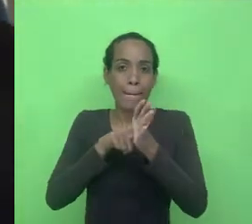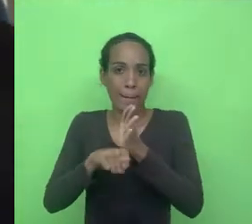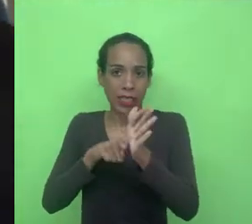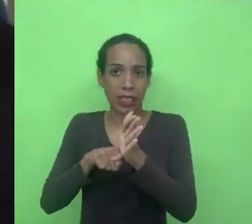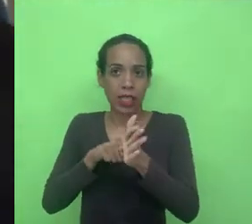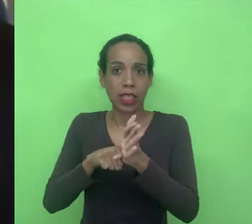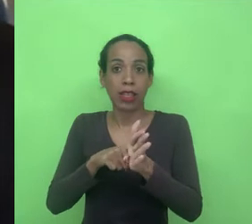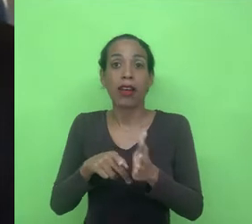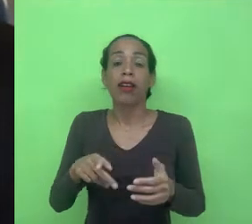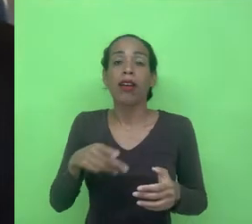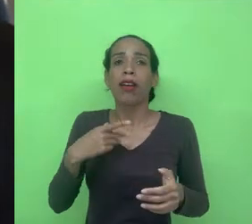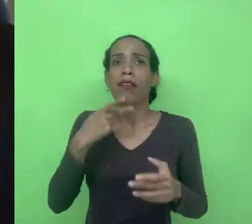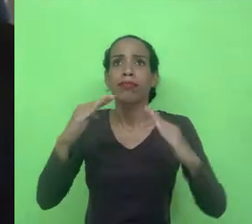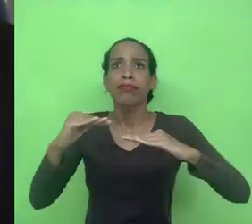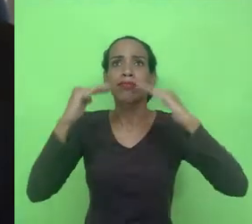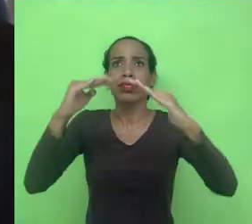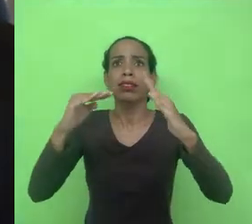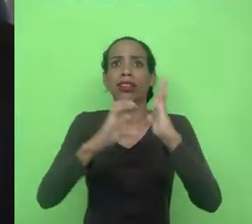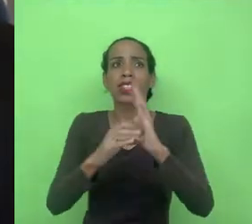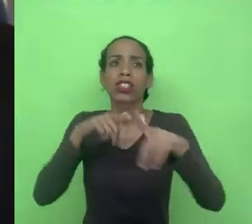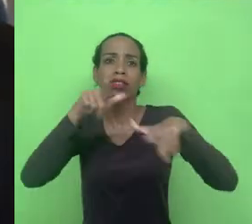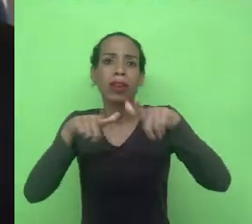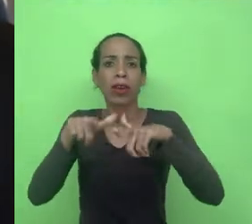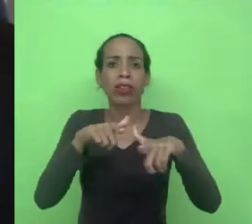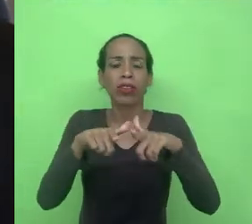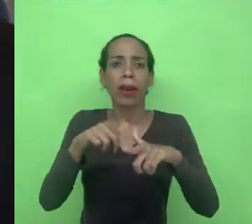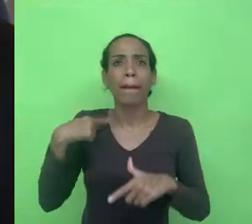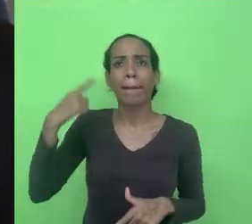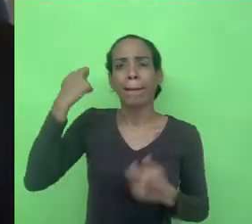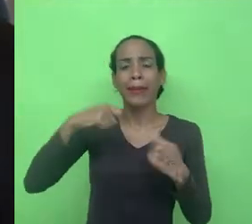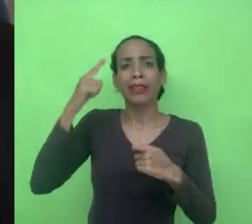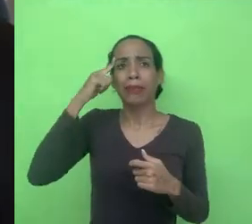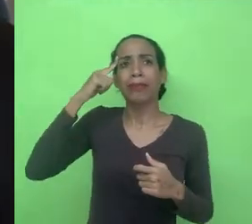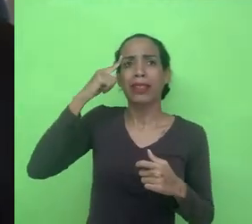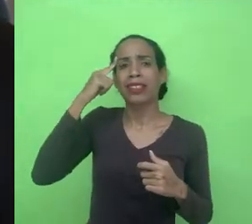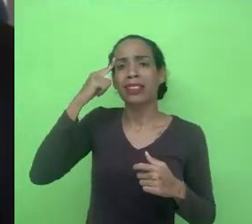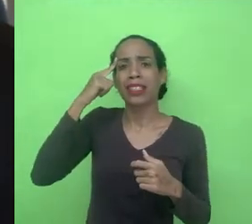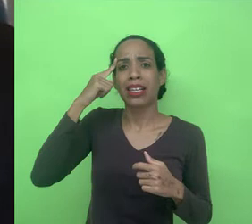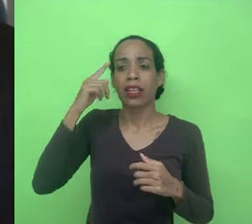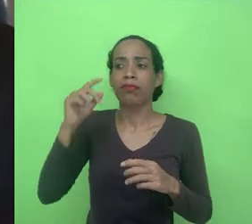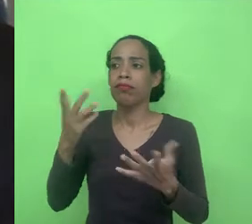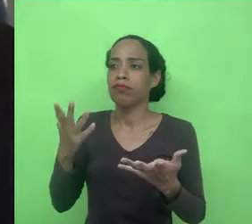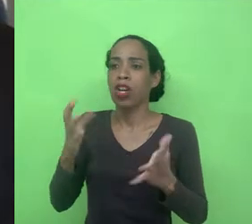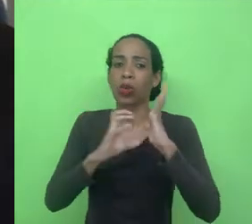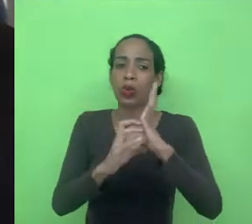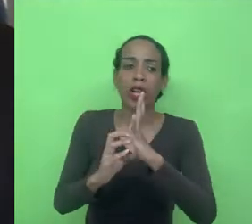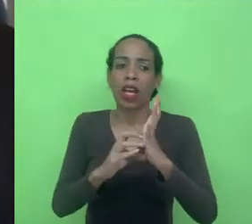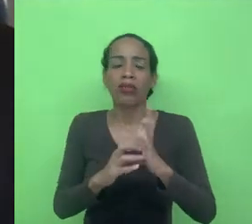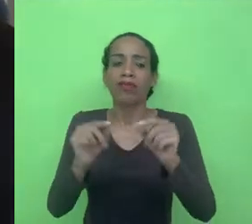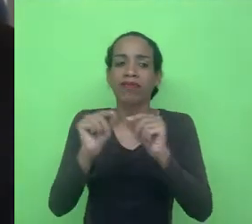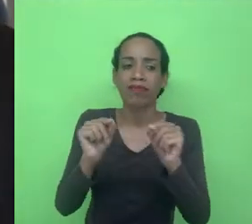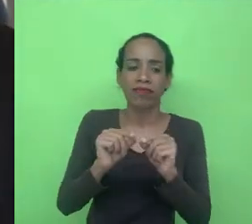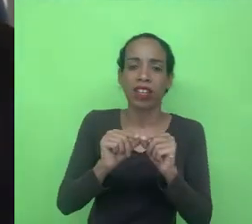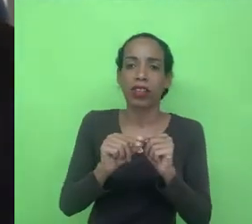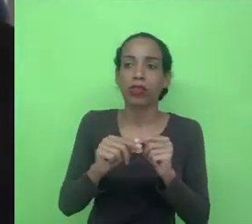vai falar sobre a soberania de dados de trabalhadores, a gente tem que pensar se os dados produzidos pela atividade social desses